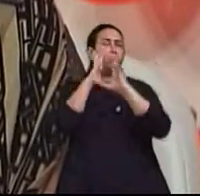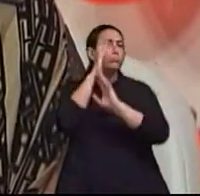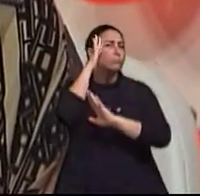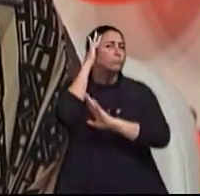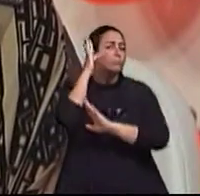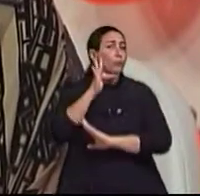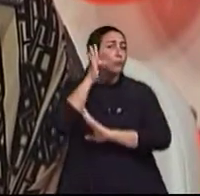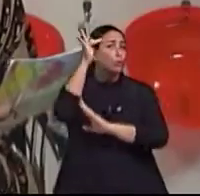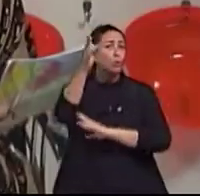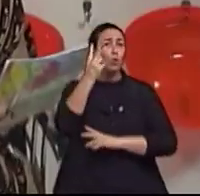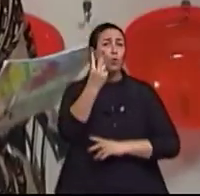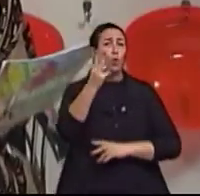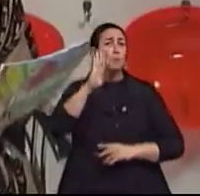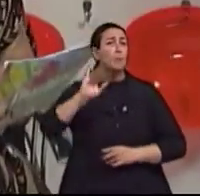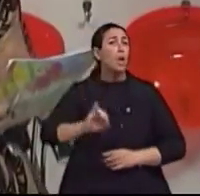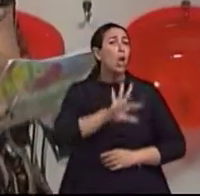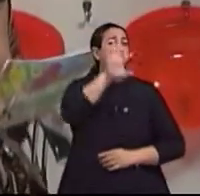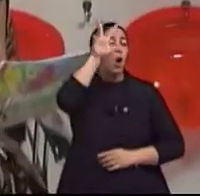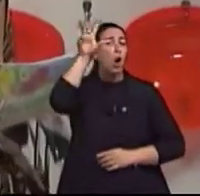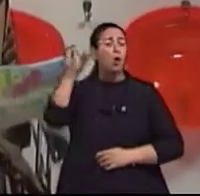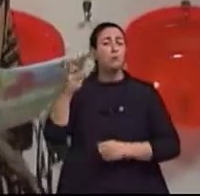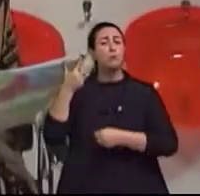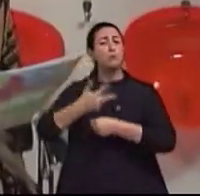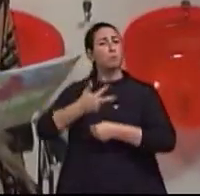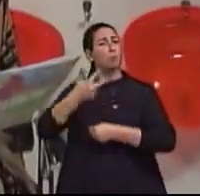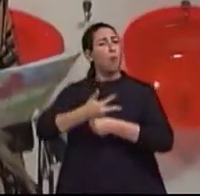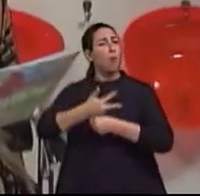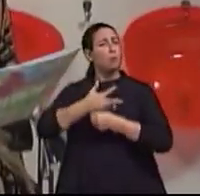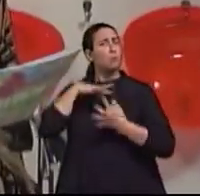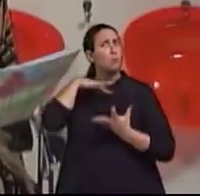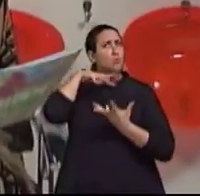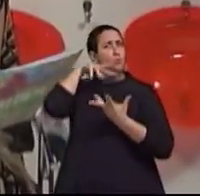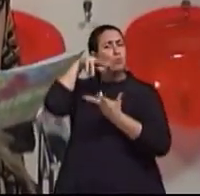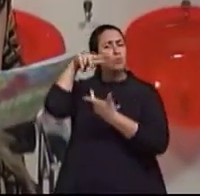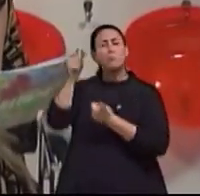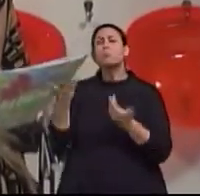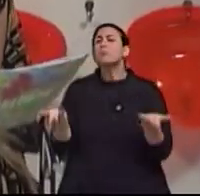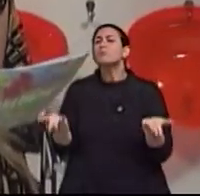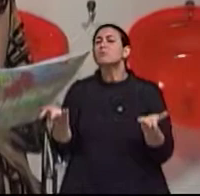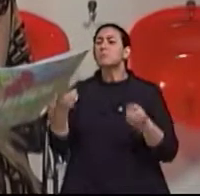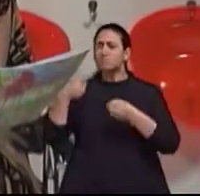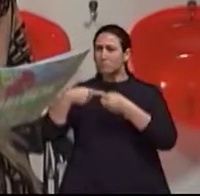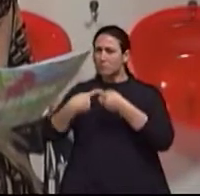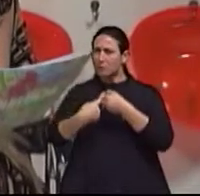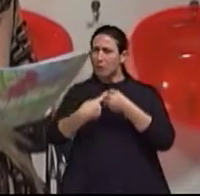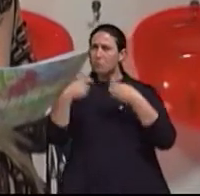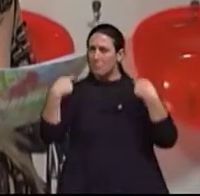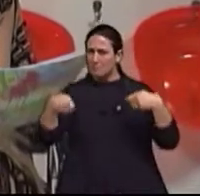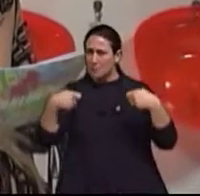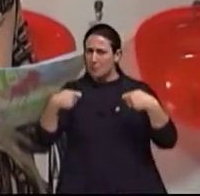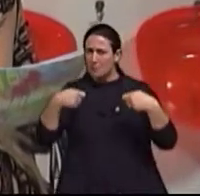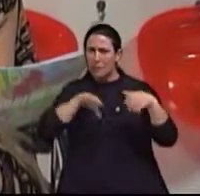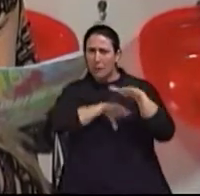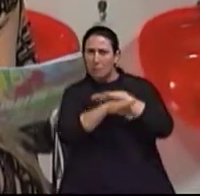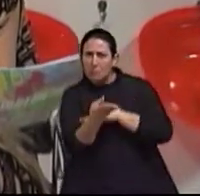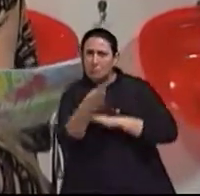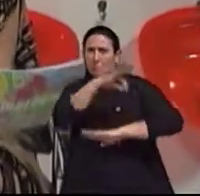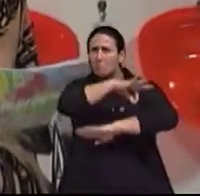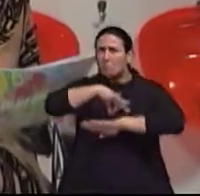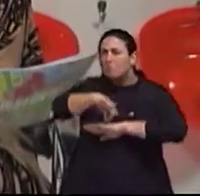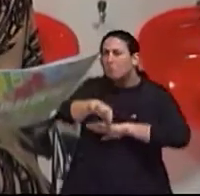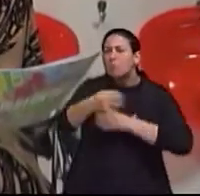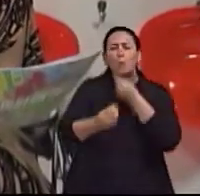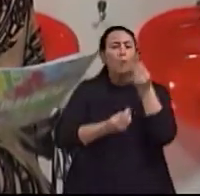idosos no mundo. É, qual a cidade ideal para comportar mais de 50 milhões de idosos no Brasil?